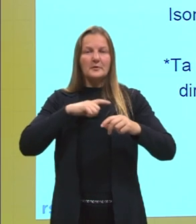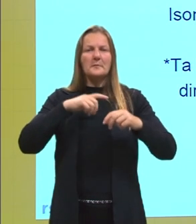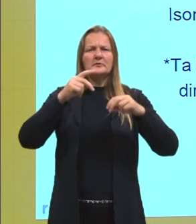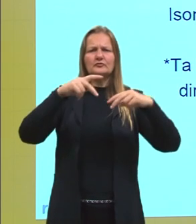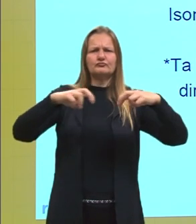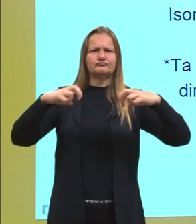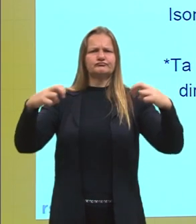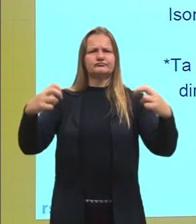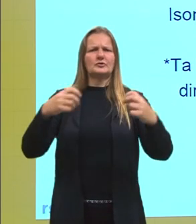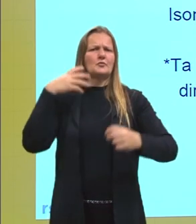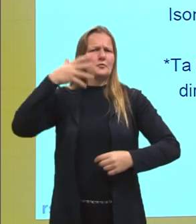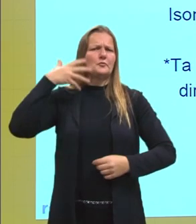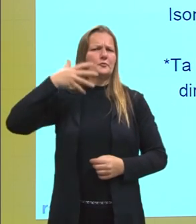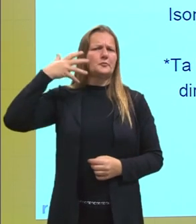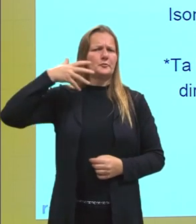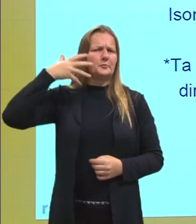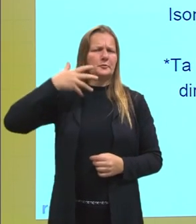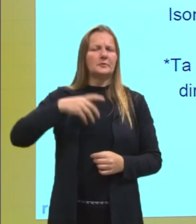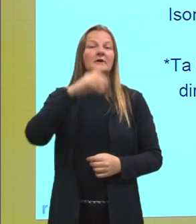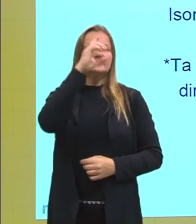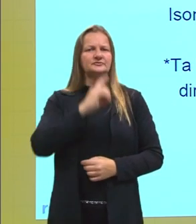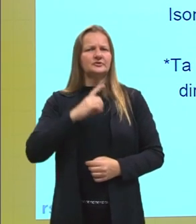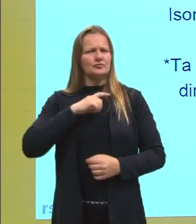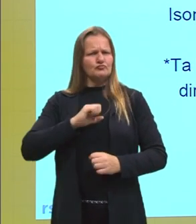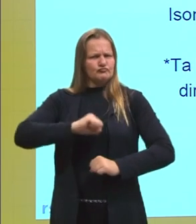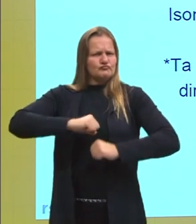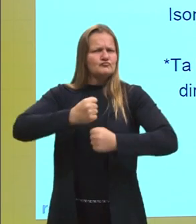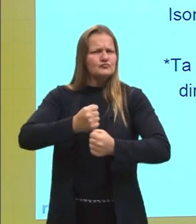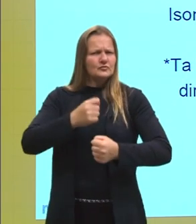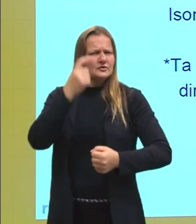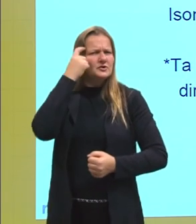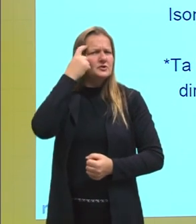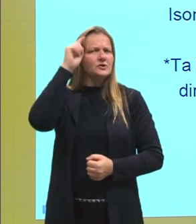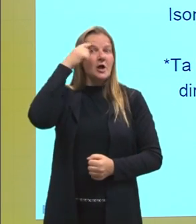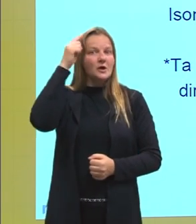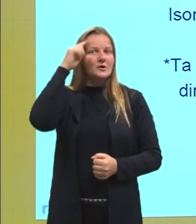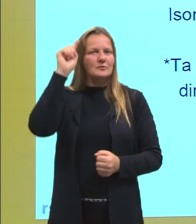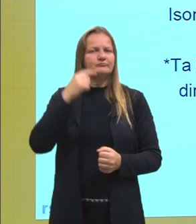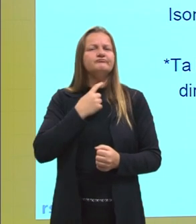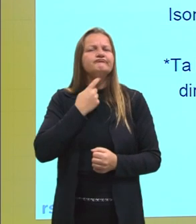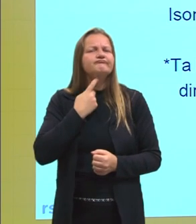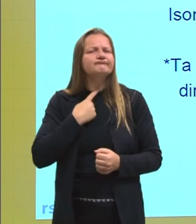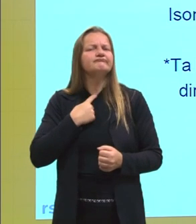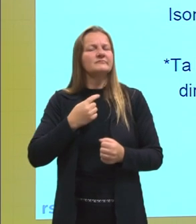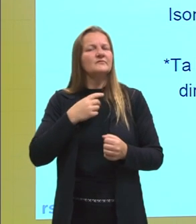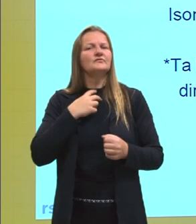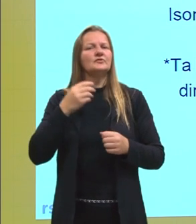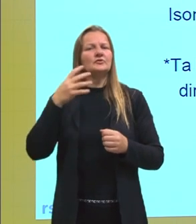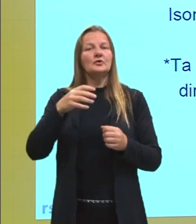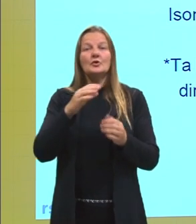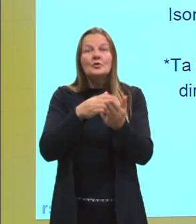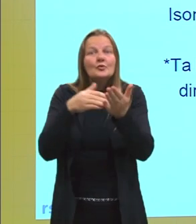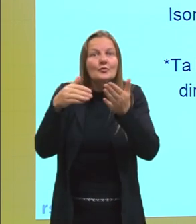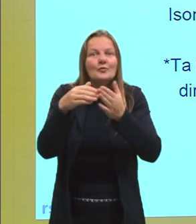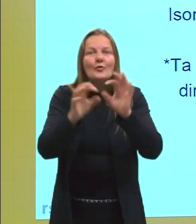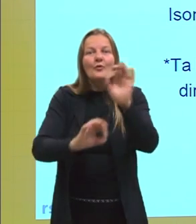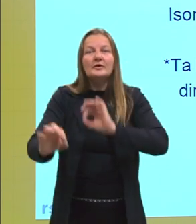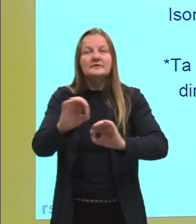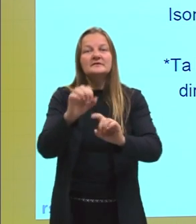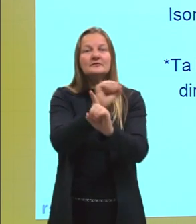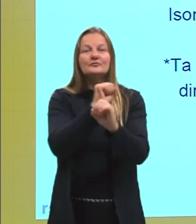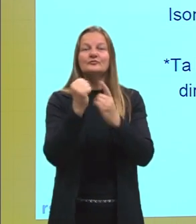direito que as pessoas têm de ir defender as suas ideias, né? Para o bem da